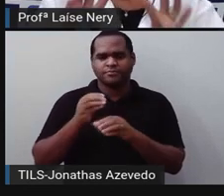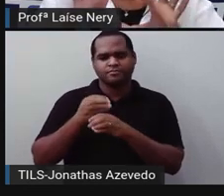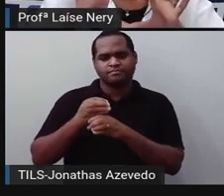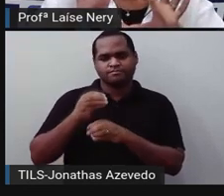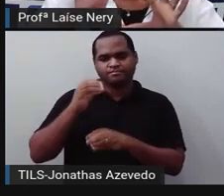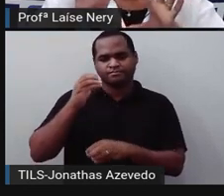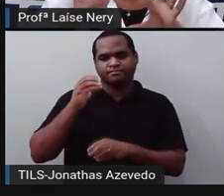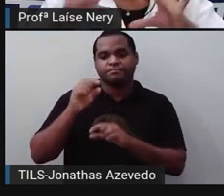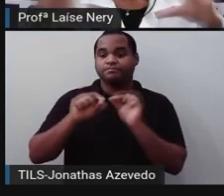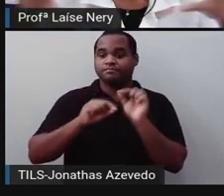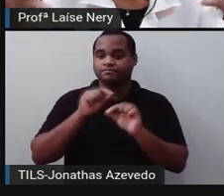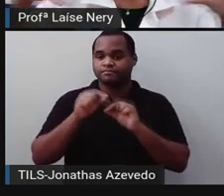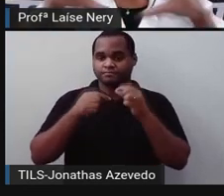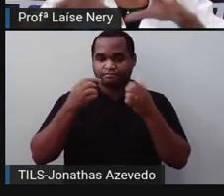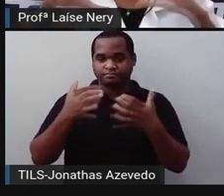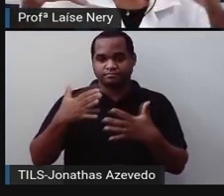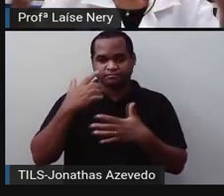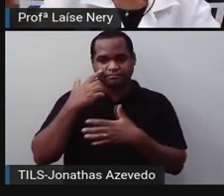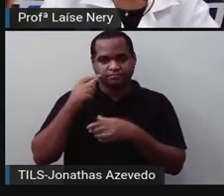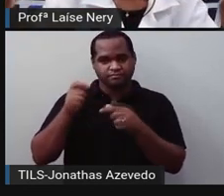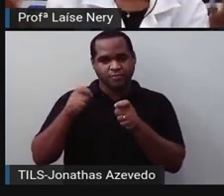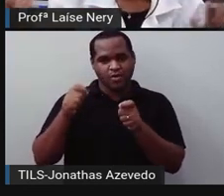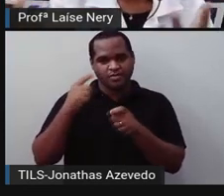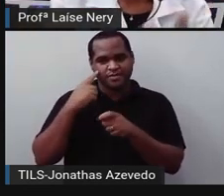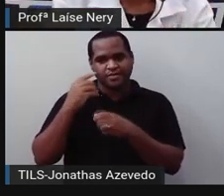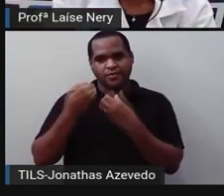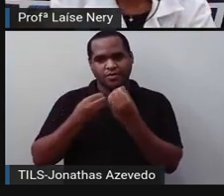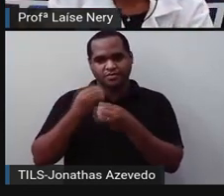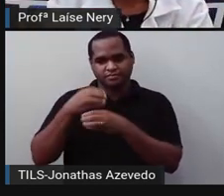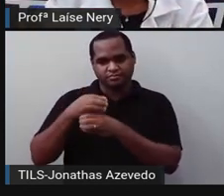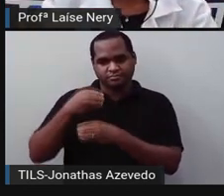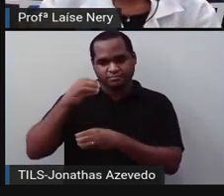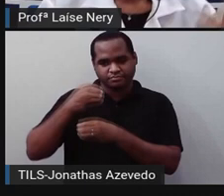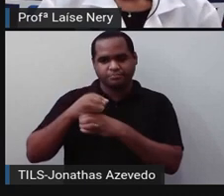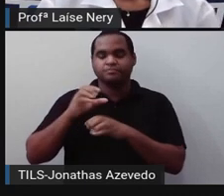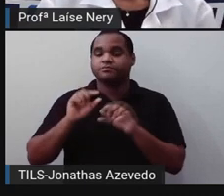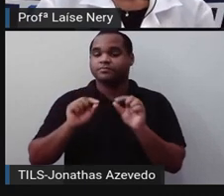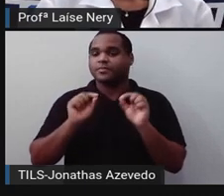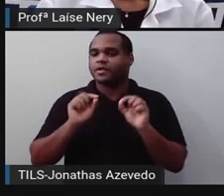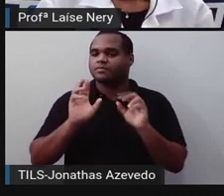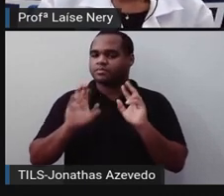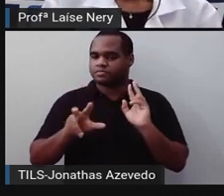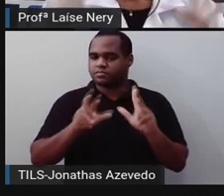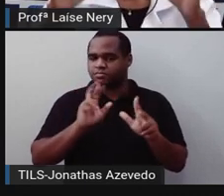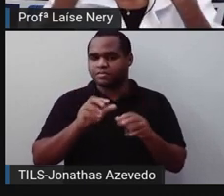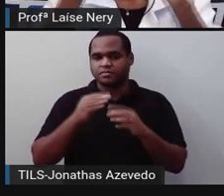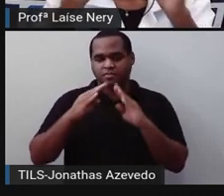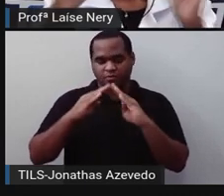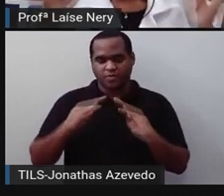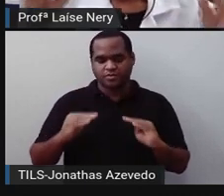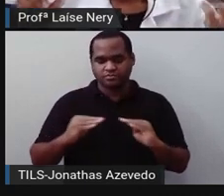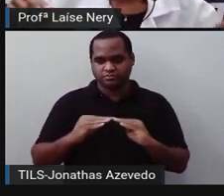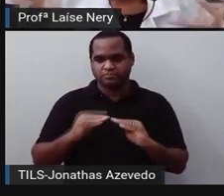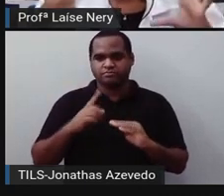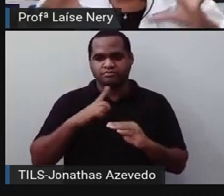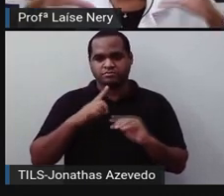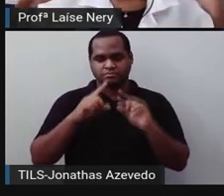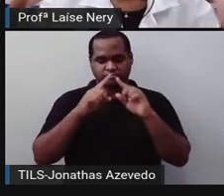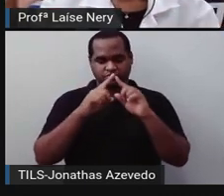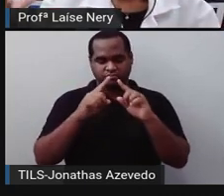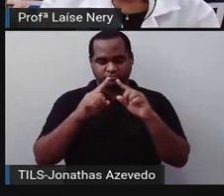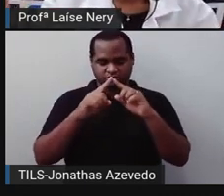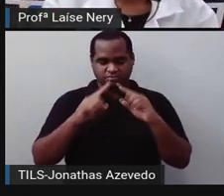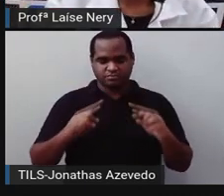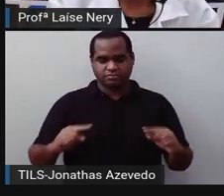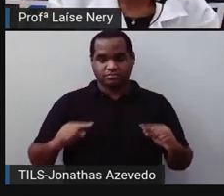ele tem um retângulo que vai se fechar em volta do círculo e o cone seria um triângulo que